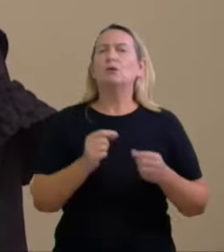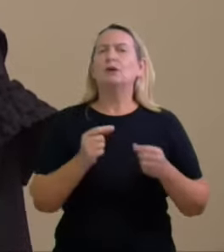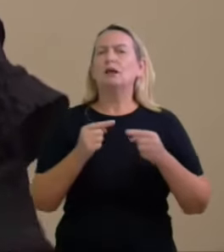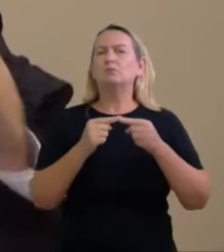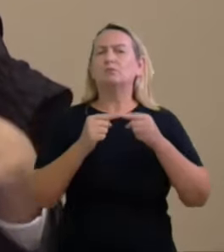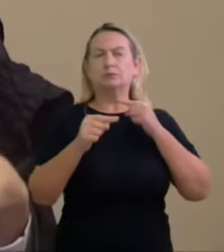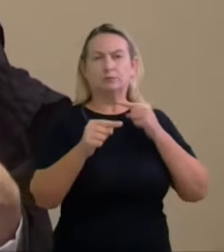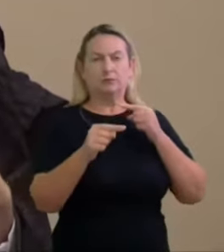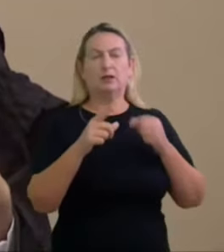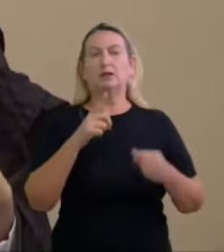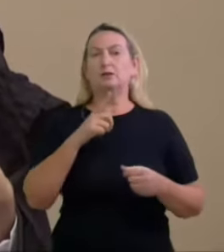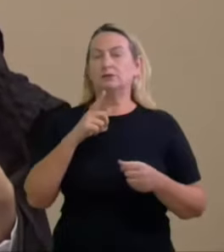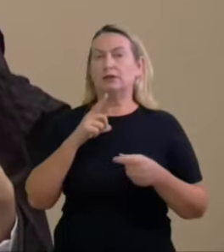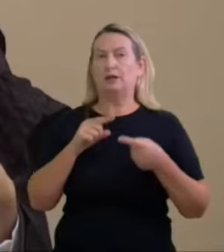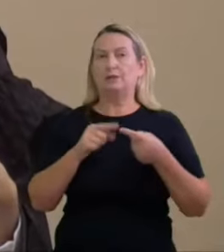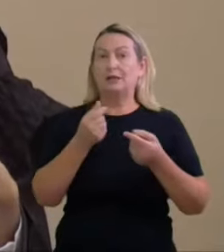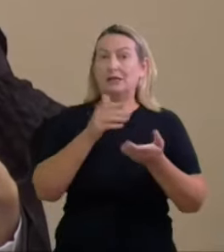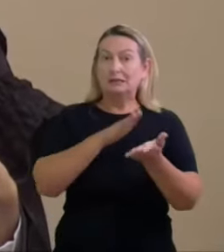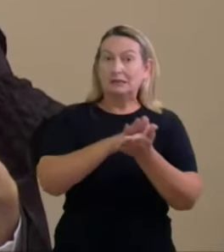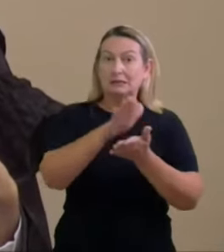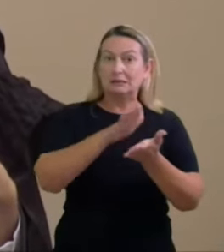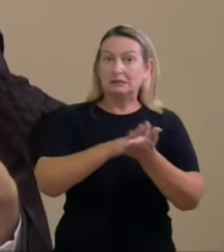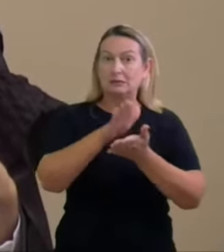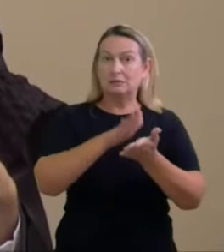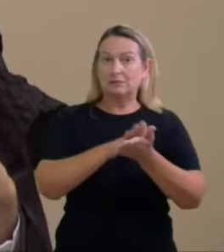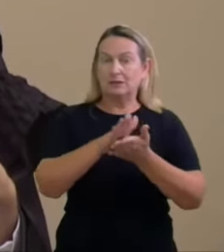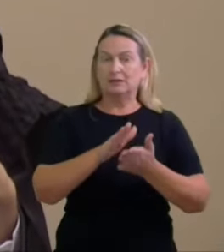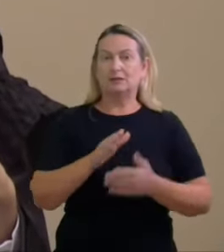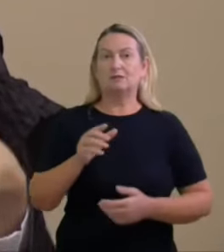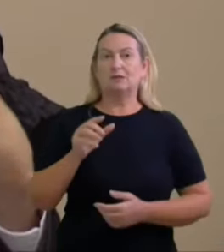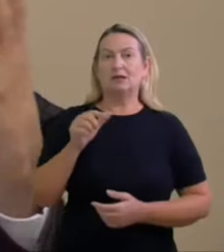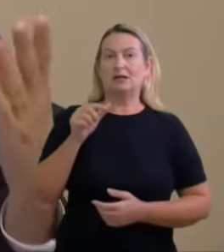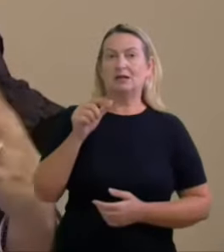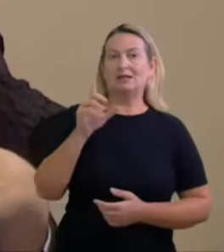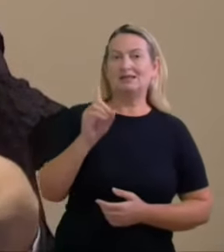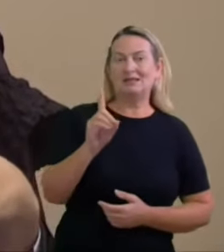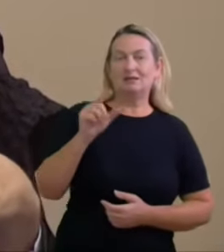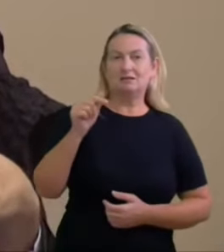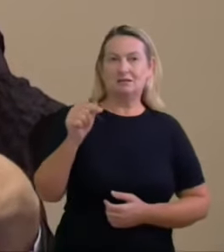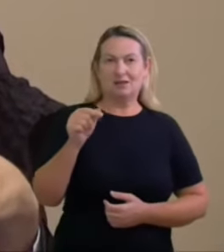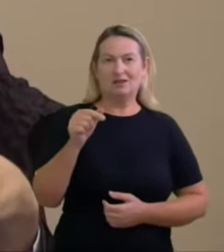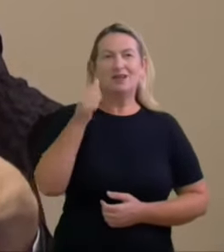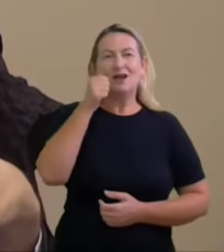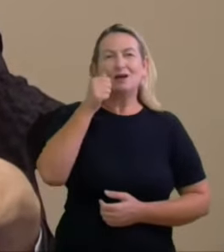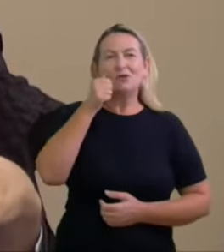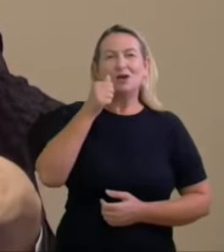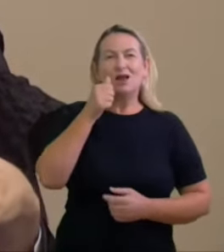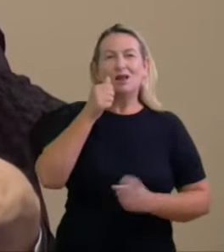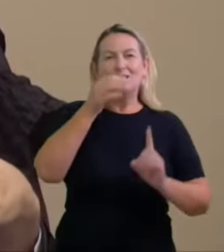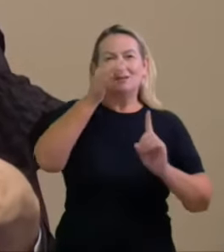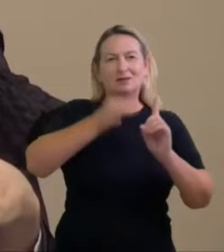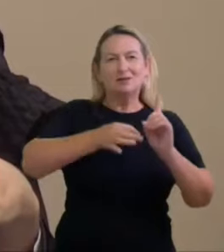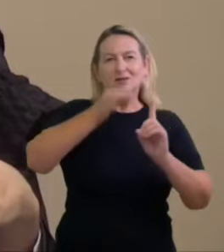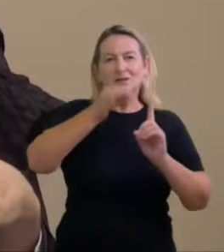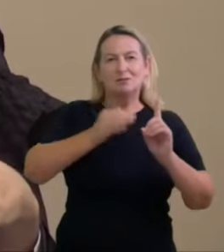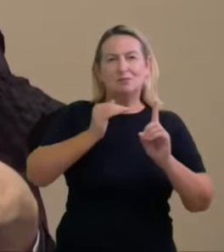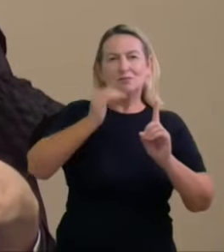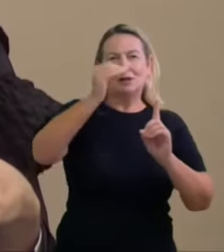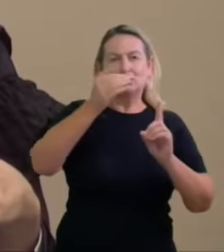a questão da despesa em relação a D7 que a desembargadora também tocou nesse assunto hoje eu também